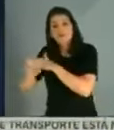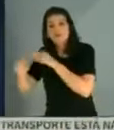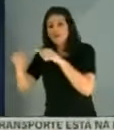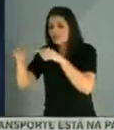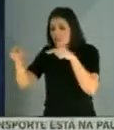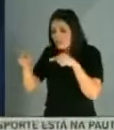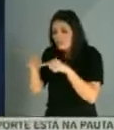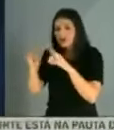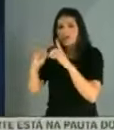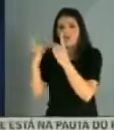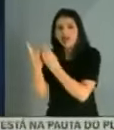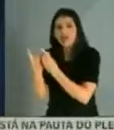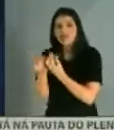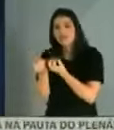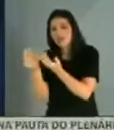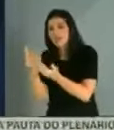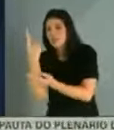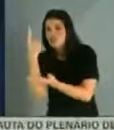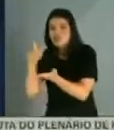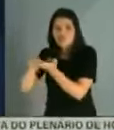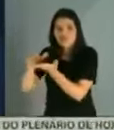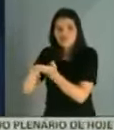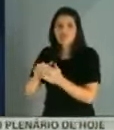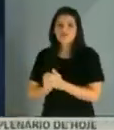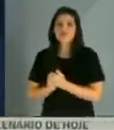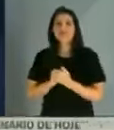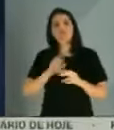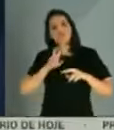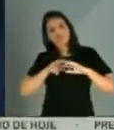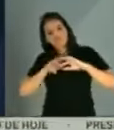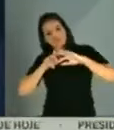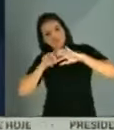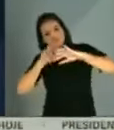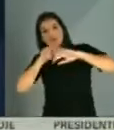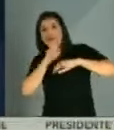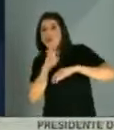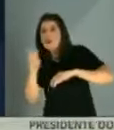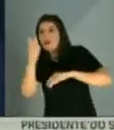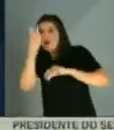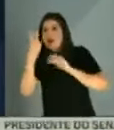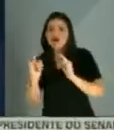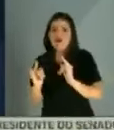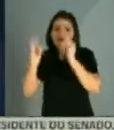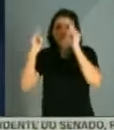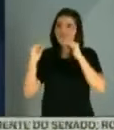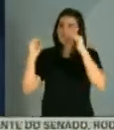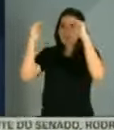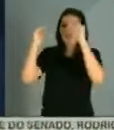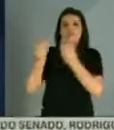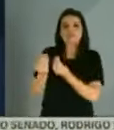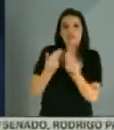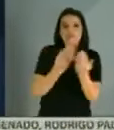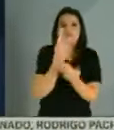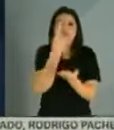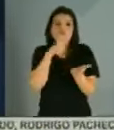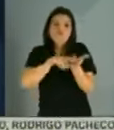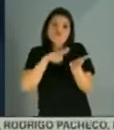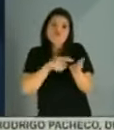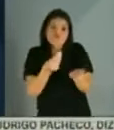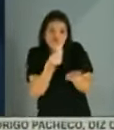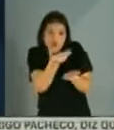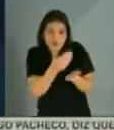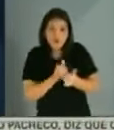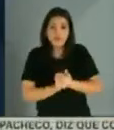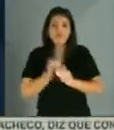setores, eu chegava e entregava uma fatura, eu subia em cada andar, às vezes eu entregava uma fatura e tinha